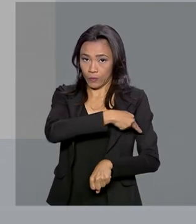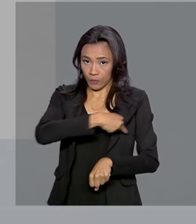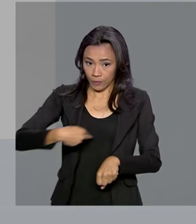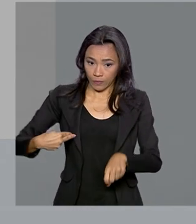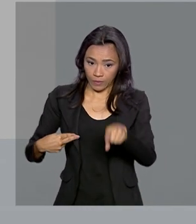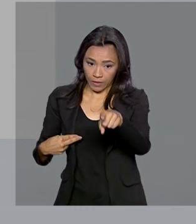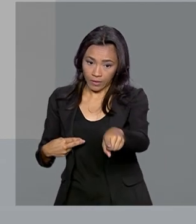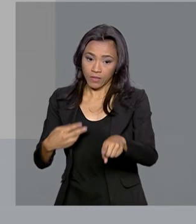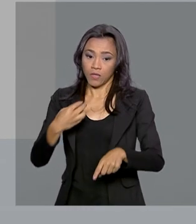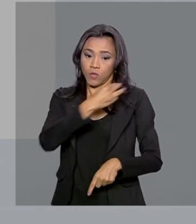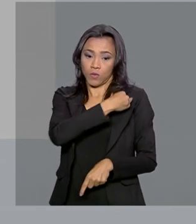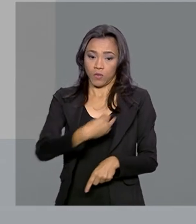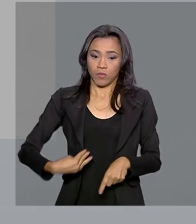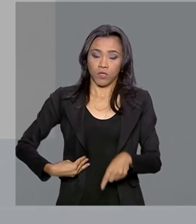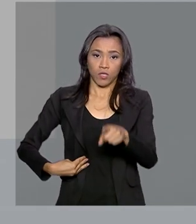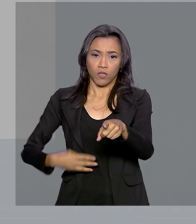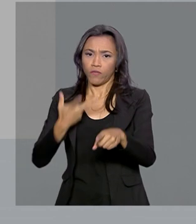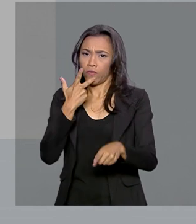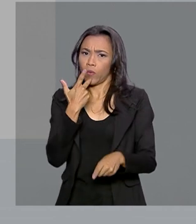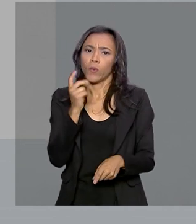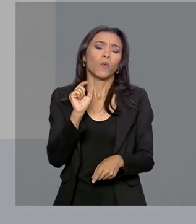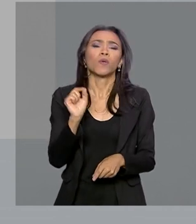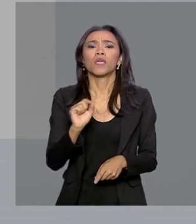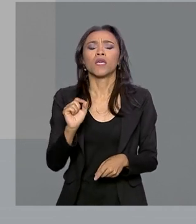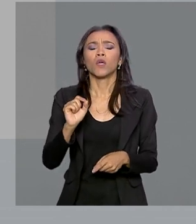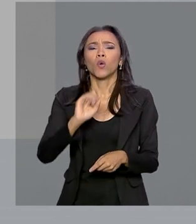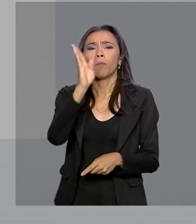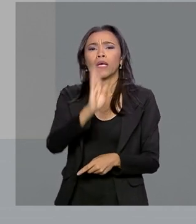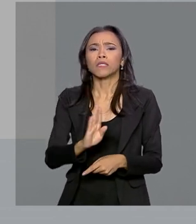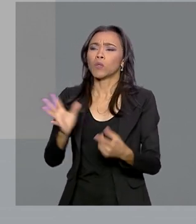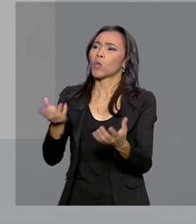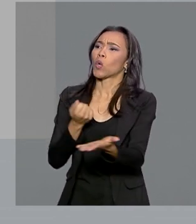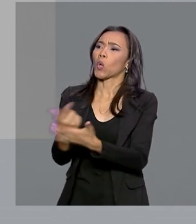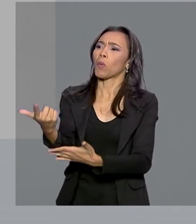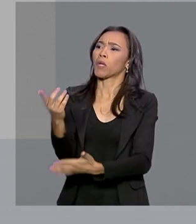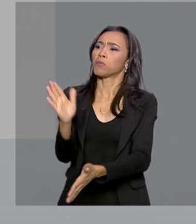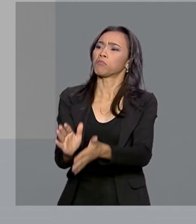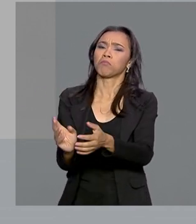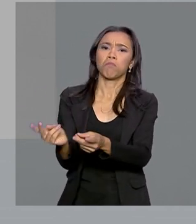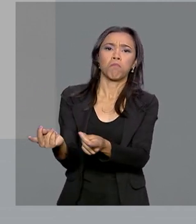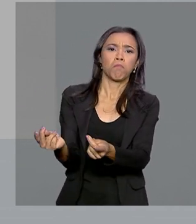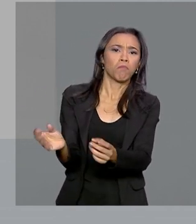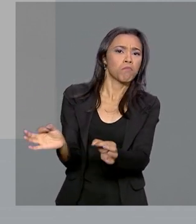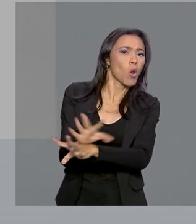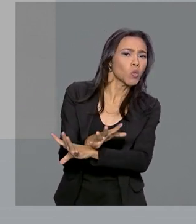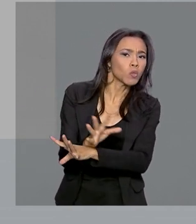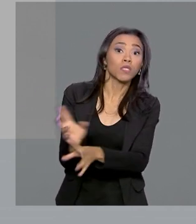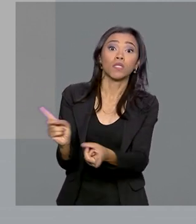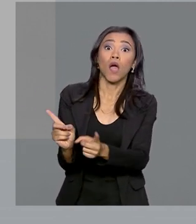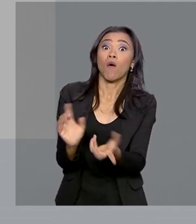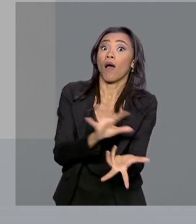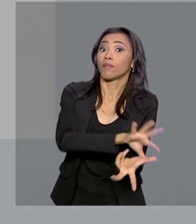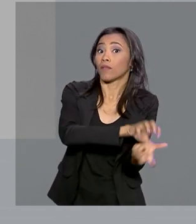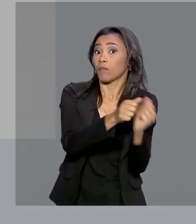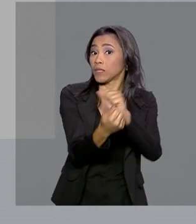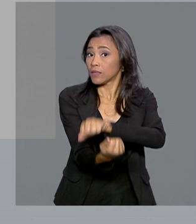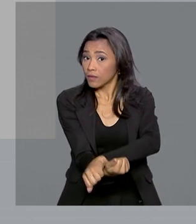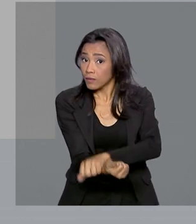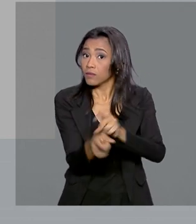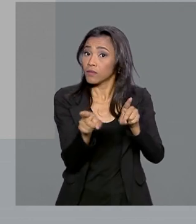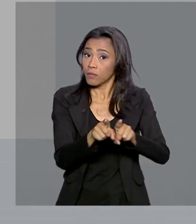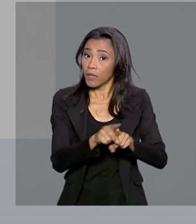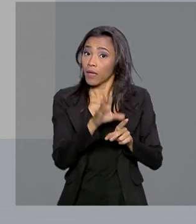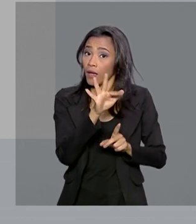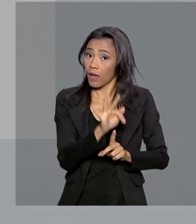Azevedo, disse que o Brasil não está simplesmente adquirindo um produto, e sim adaptando as necessidades da Força